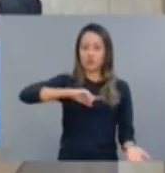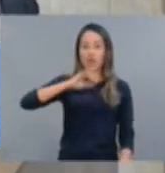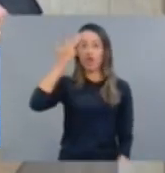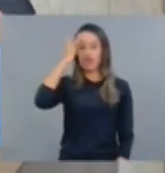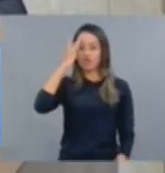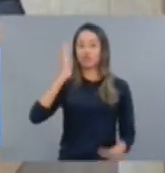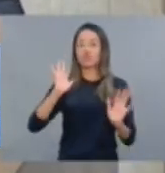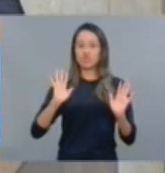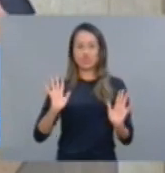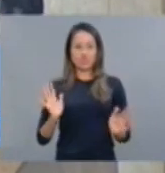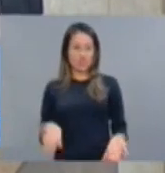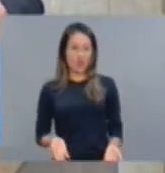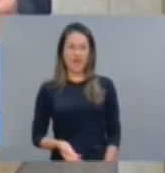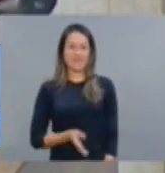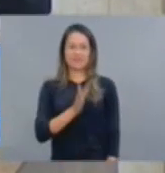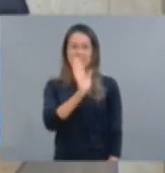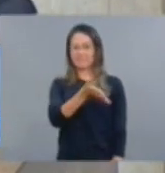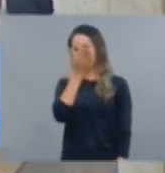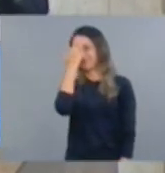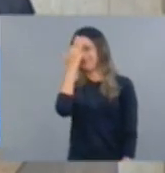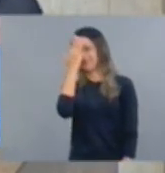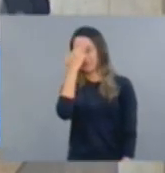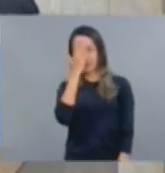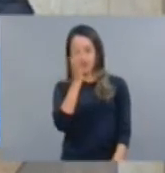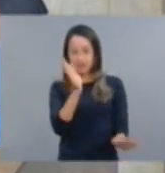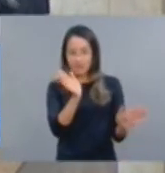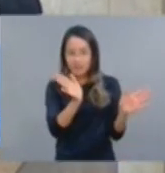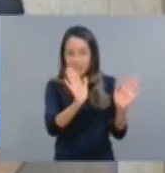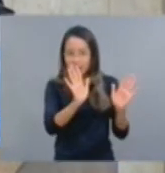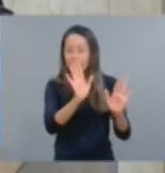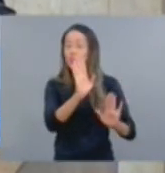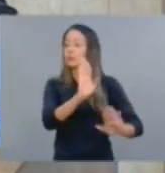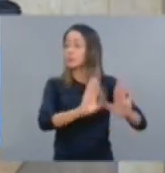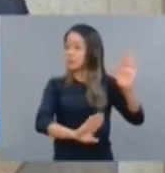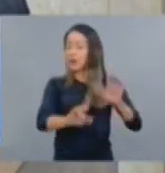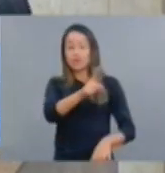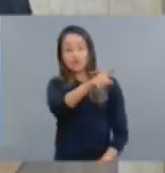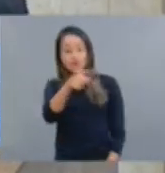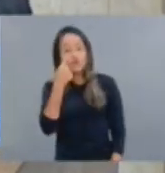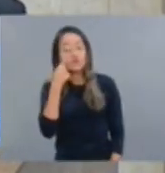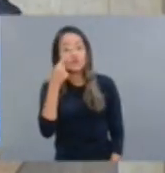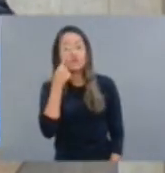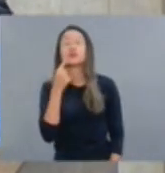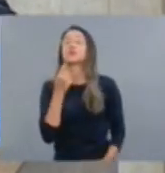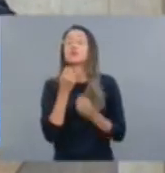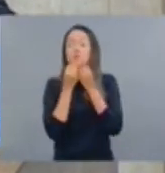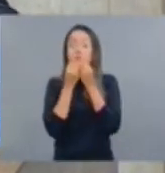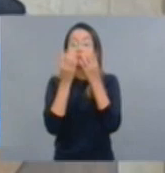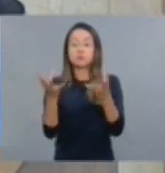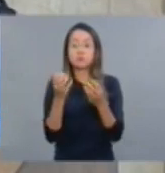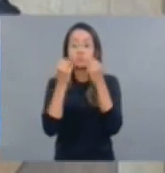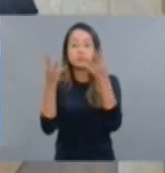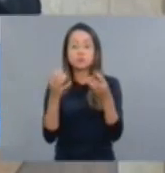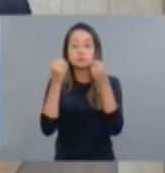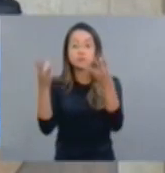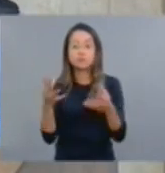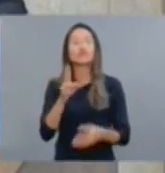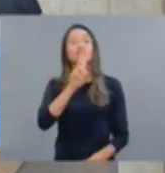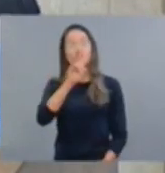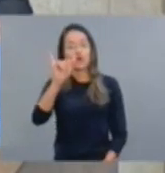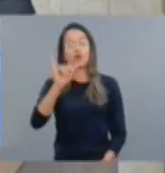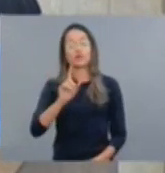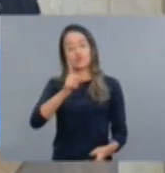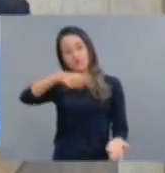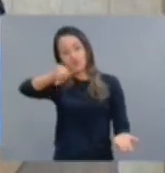que já viu tudo, mas eu acho que ainda tem muito mais coisa para ser visto, e eu vou esperar para ver, e tenho